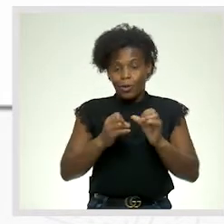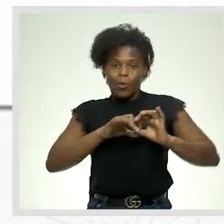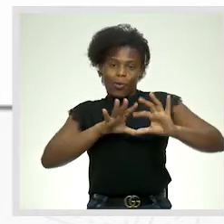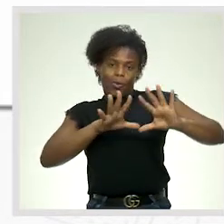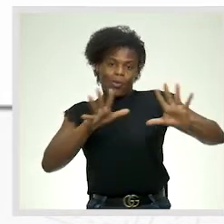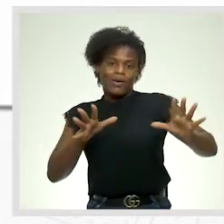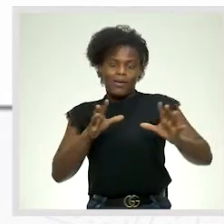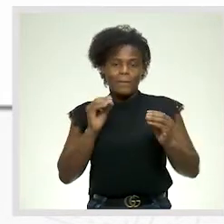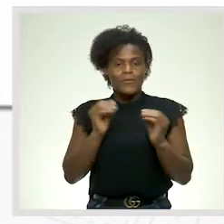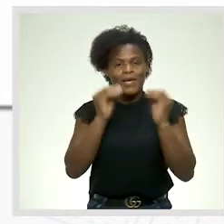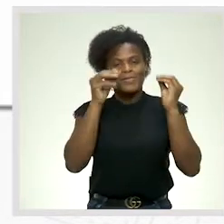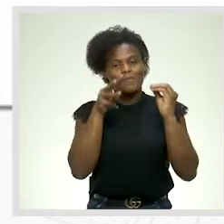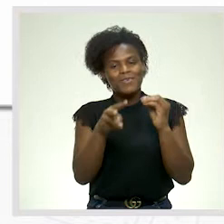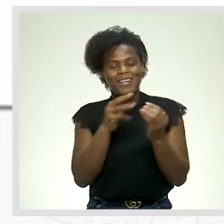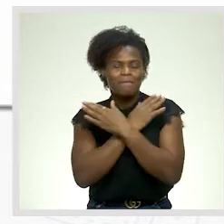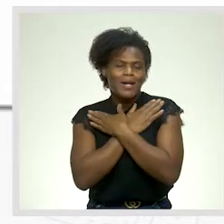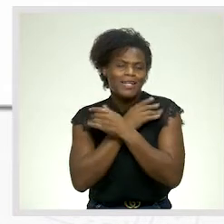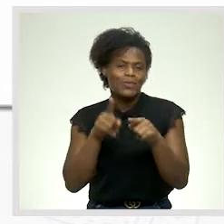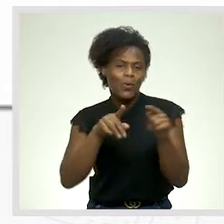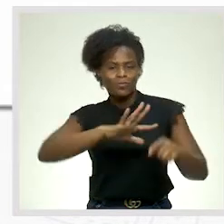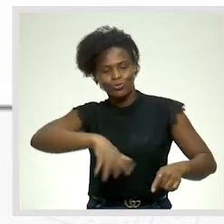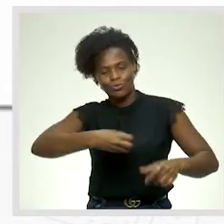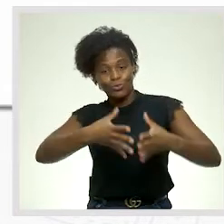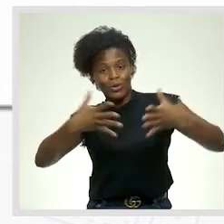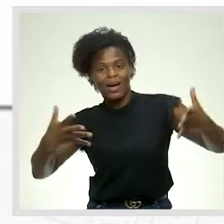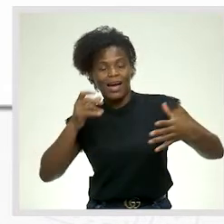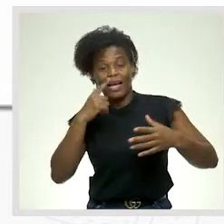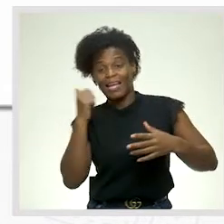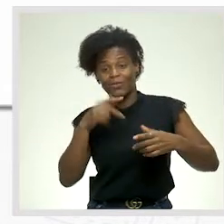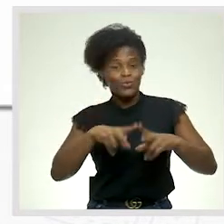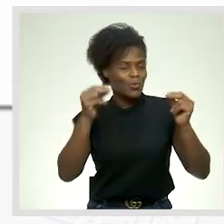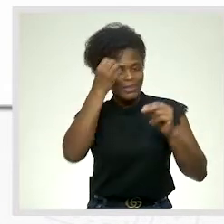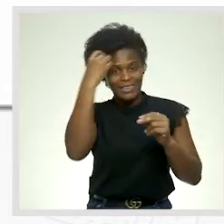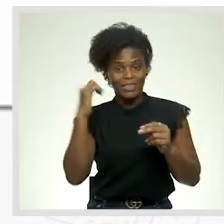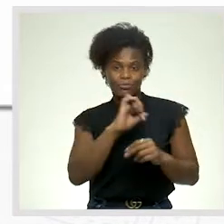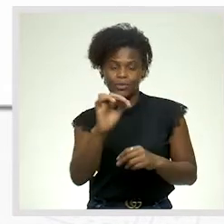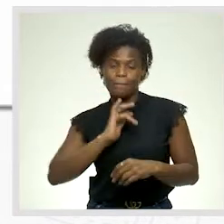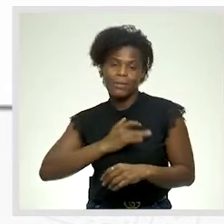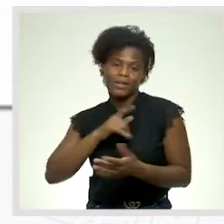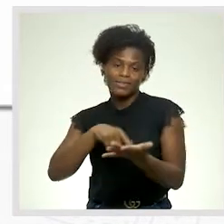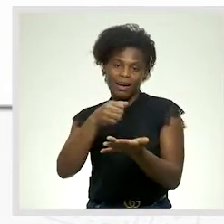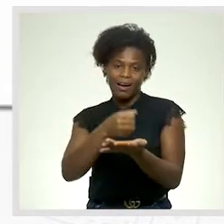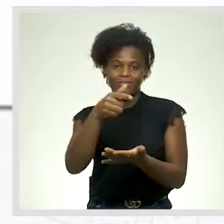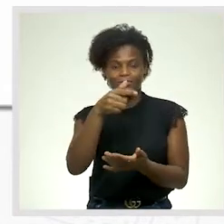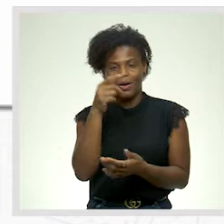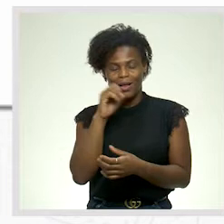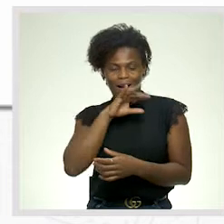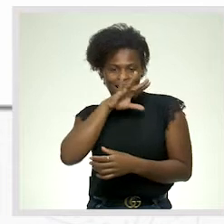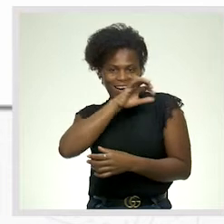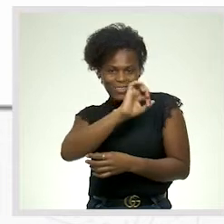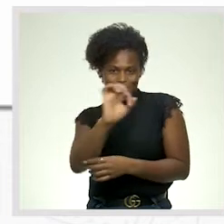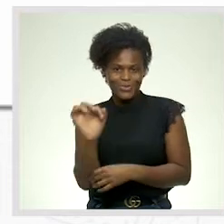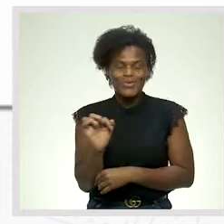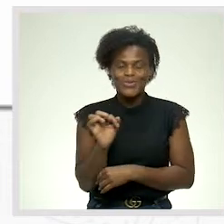Mil beijos e um abraço do tamanho do mundo daquele que nunca te esquece, Teu amado e eterno admirador,